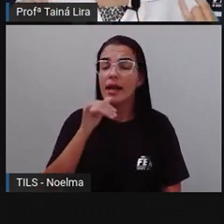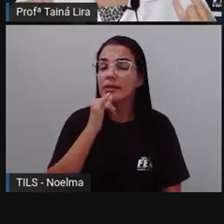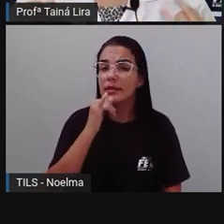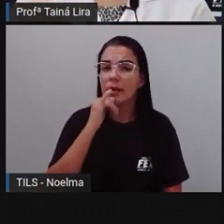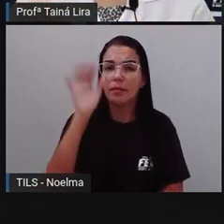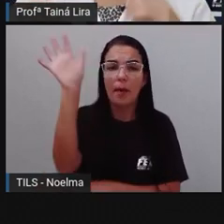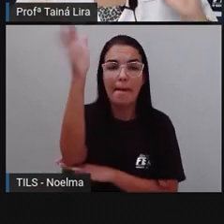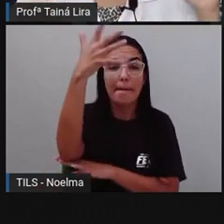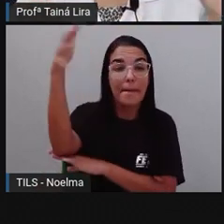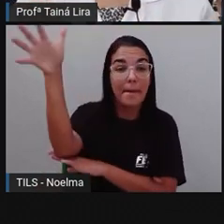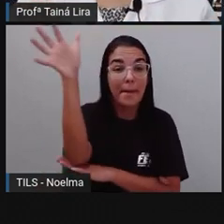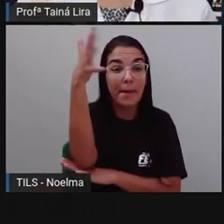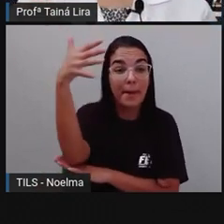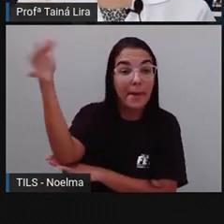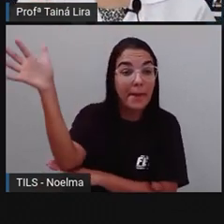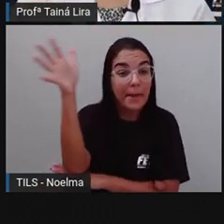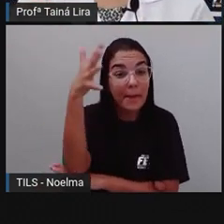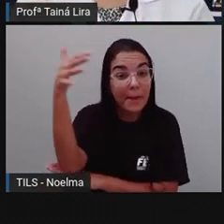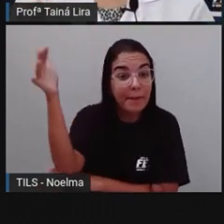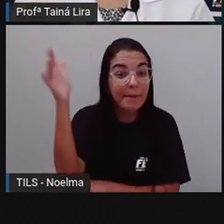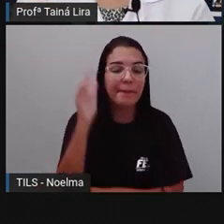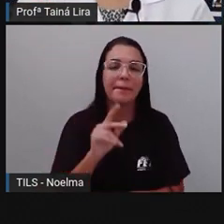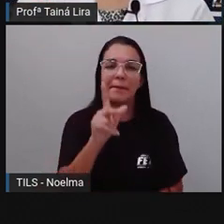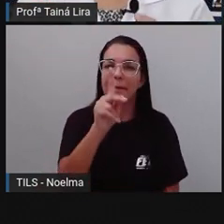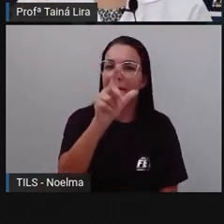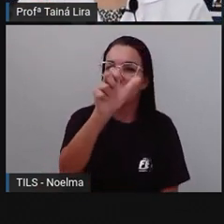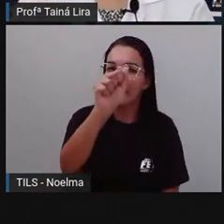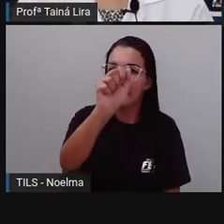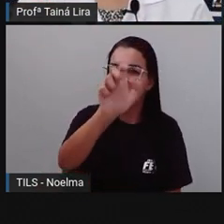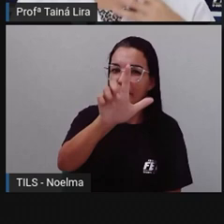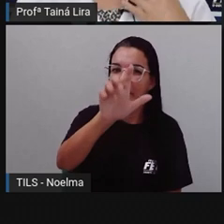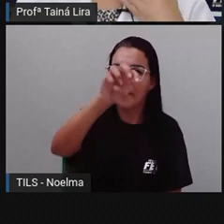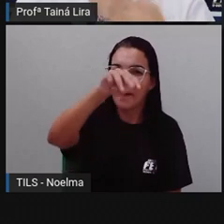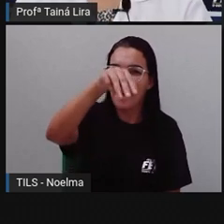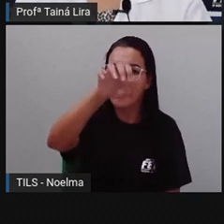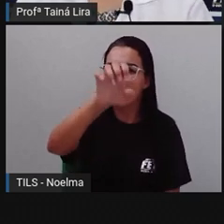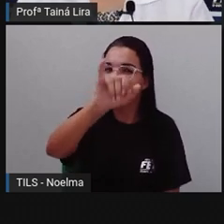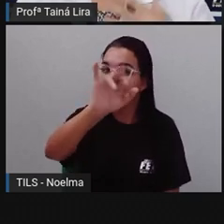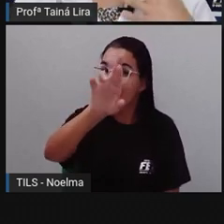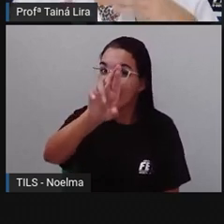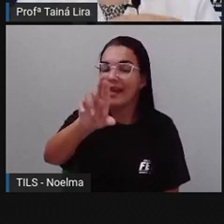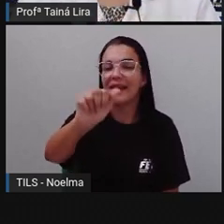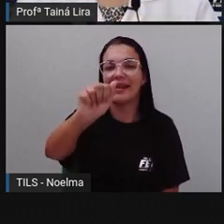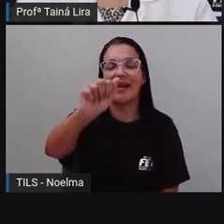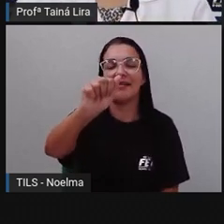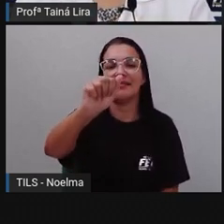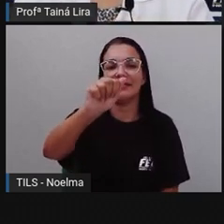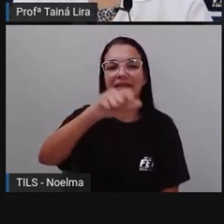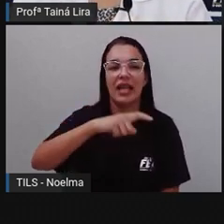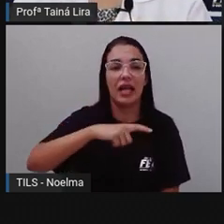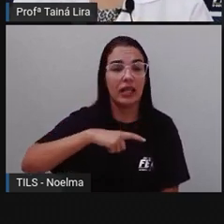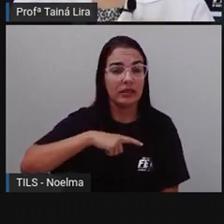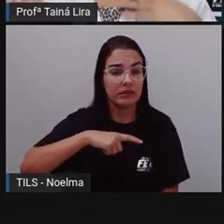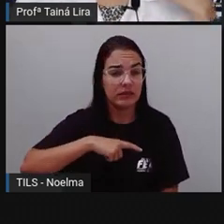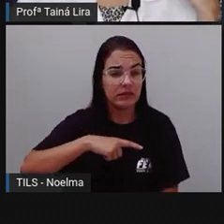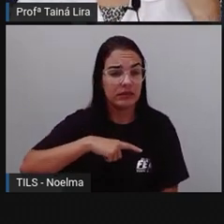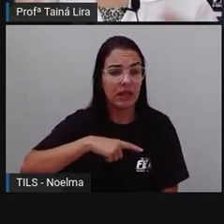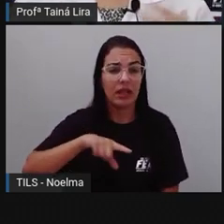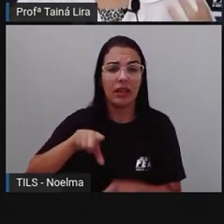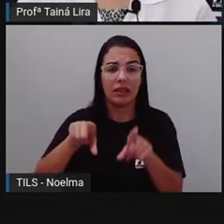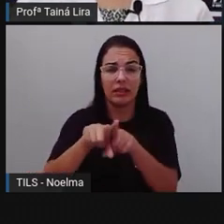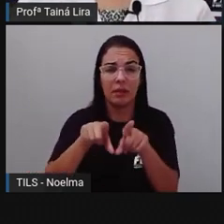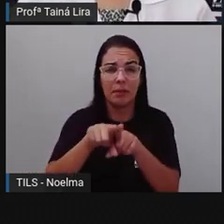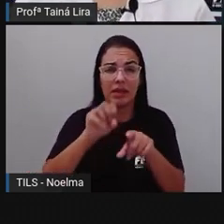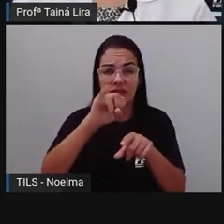Certo? Foi um exemplo lá que a Pró trouxe, Que não está aqui na tabela, Mas tem a Palmeira, Vocês podem colocar, Quando vocês forem produzir uma